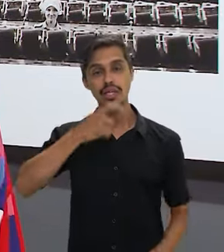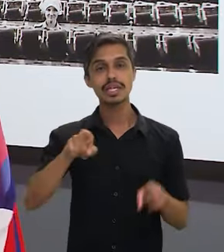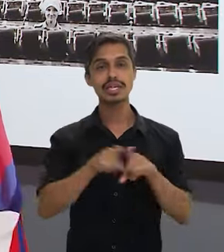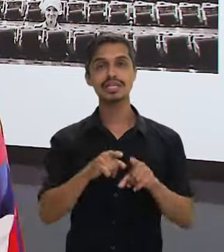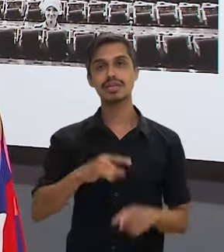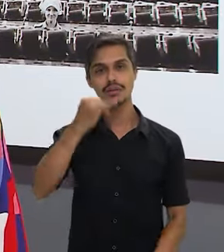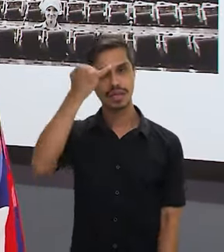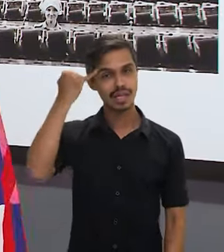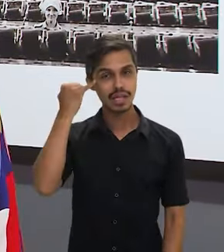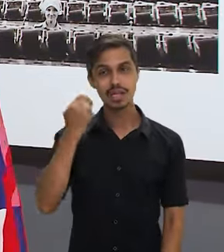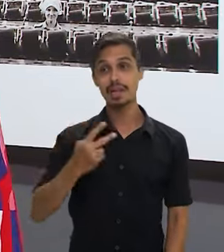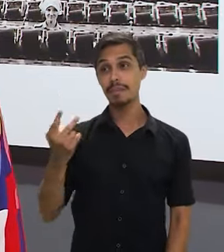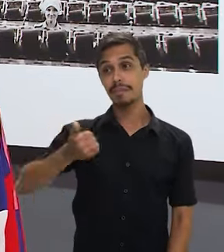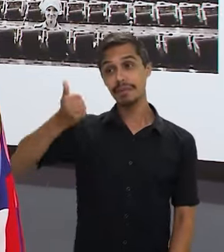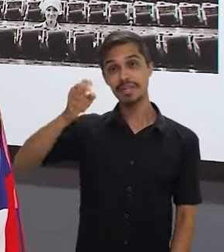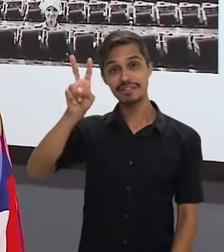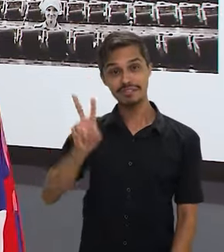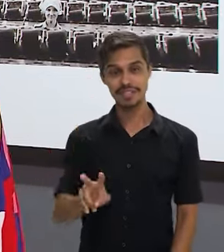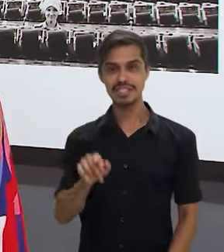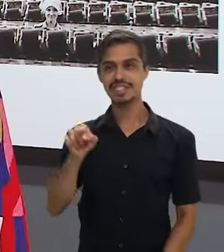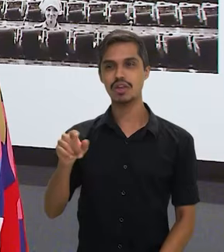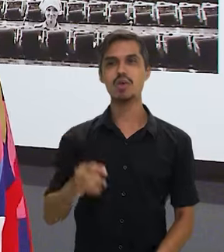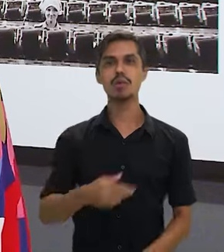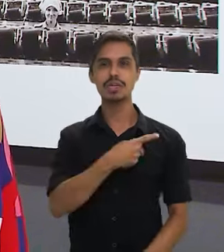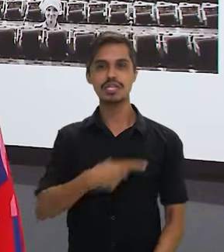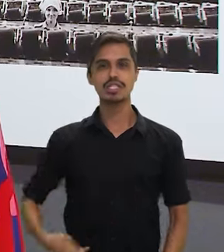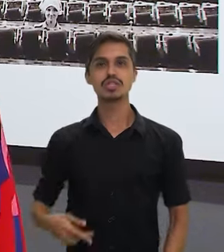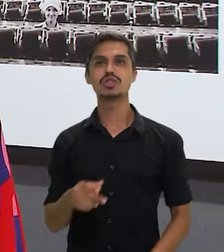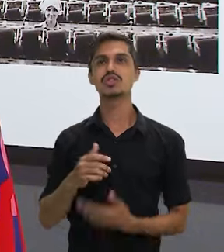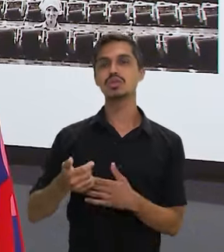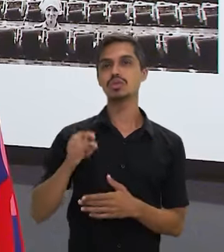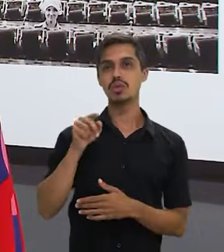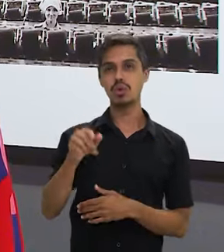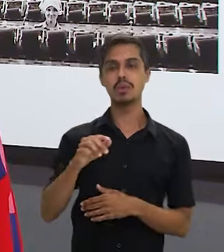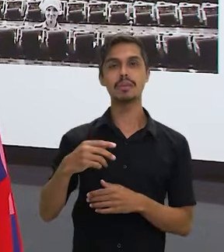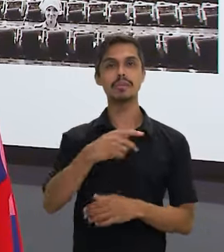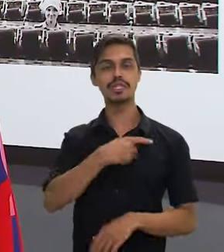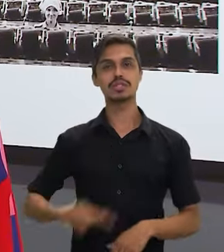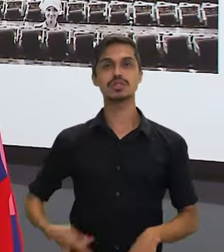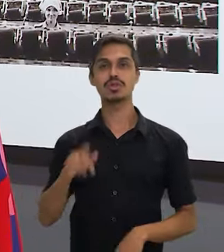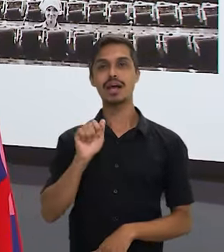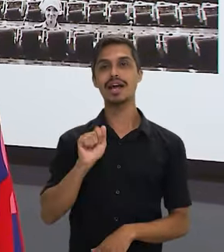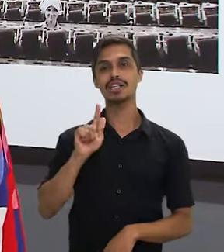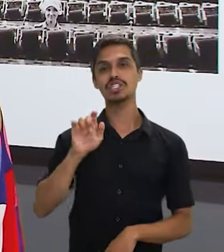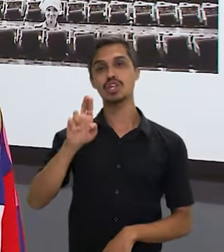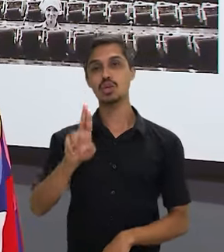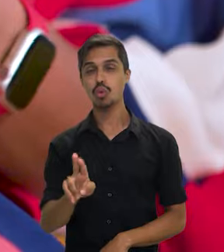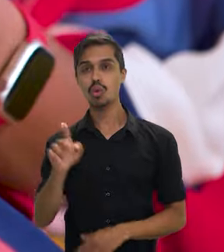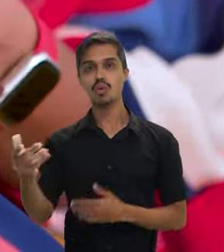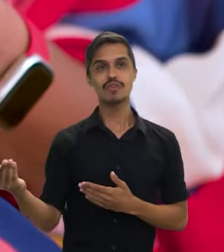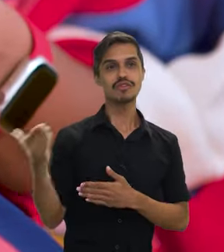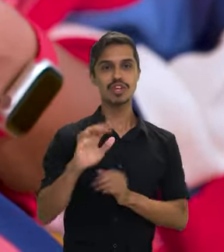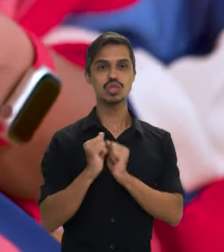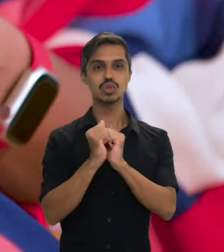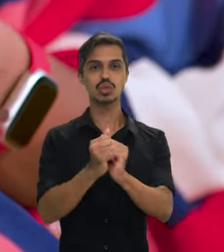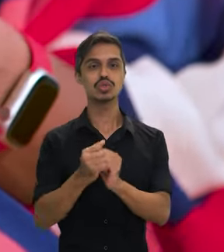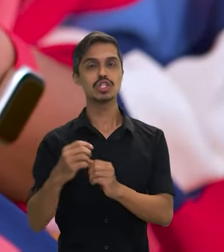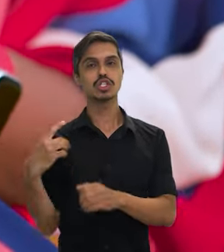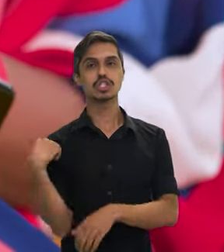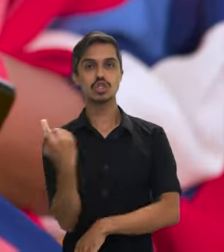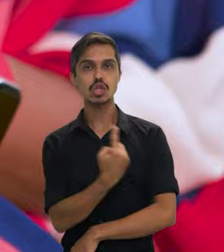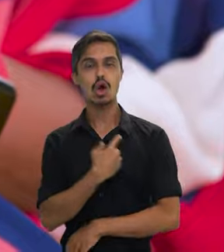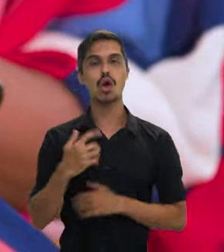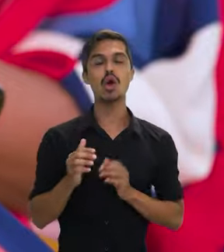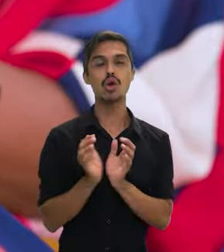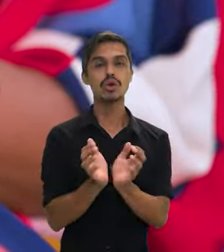Jorge Messias. a primeira vez que o ministro da AGU vem numa missão também num quilombo e eles aceitaram prontamente, onde a gente destinou 30